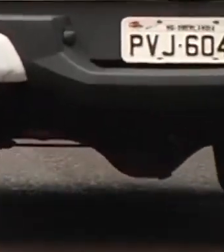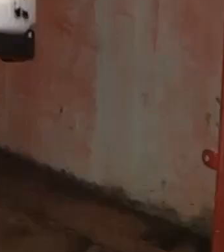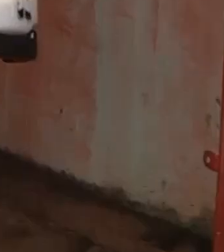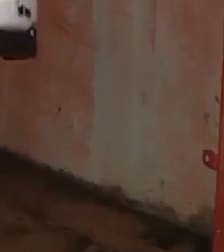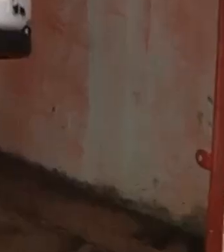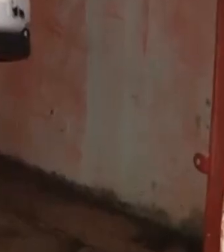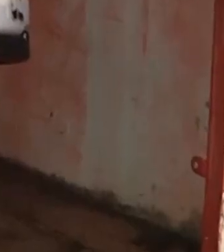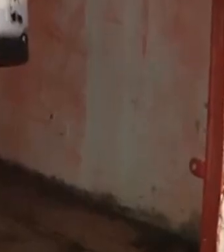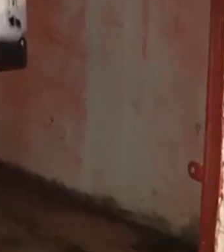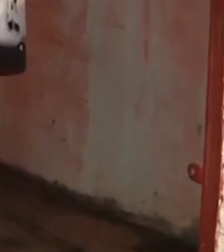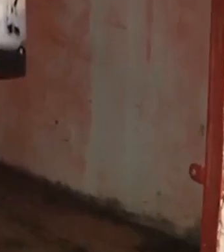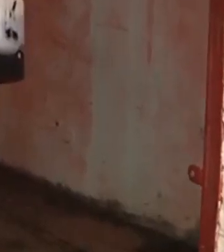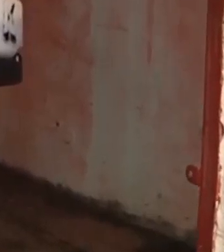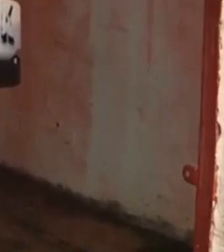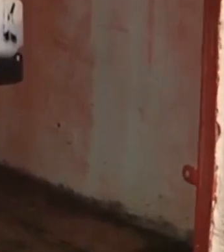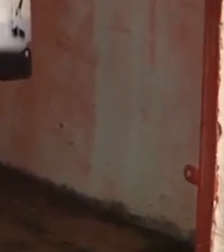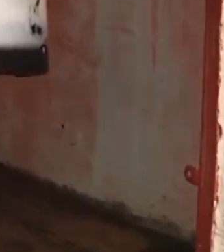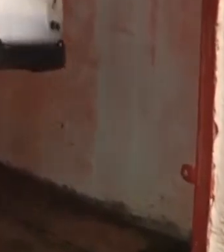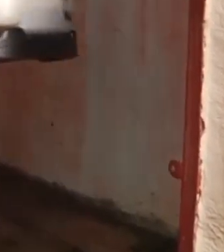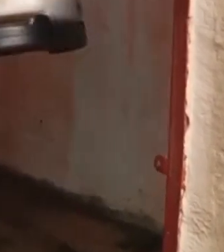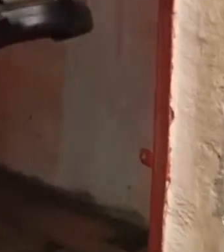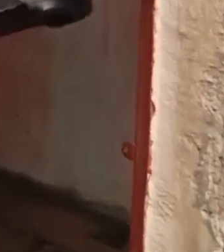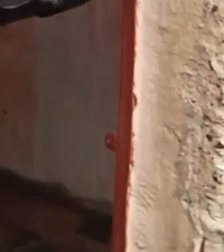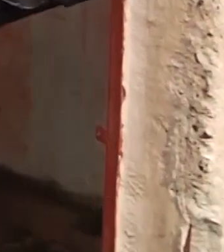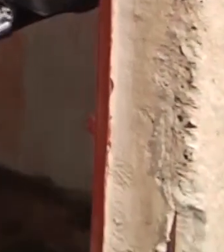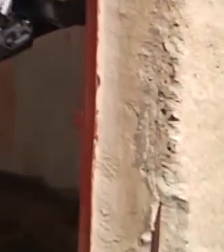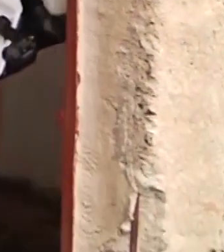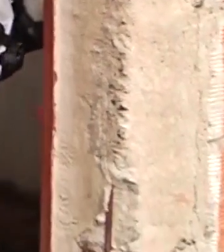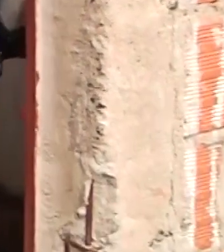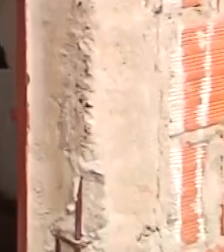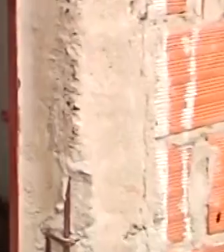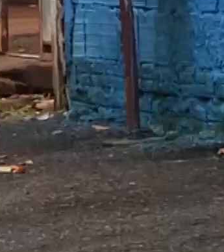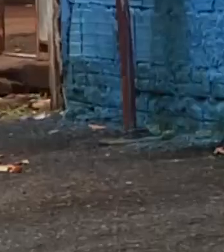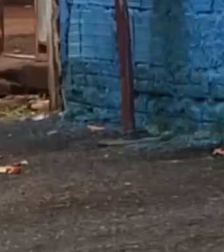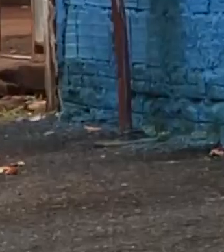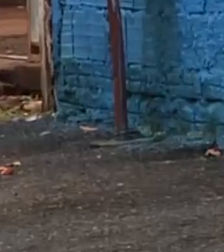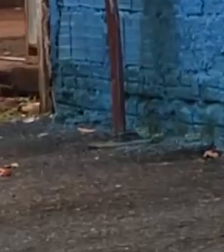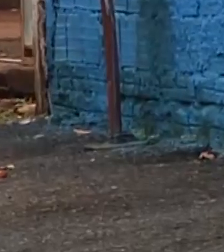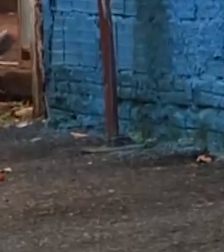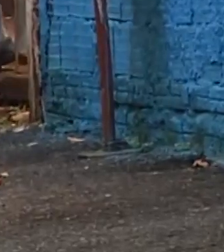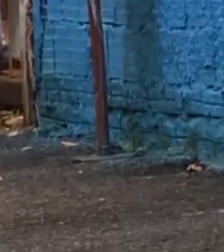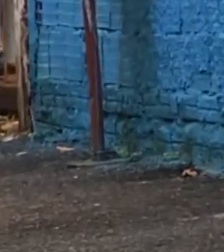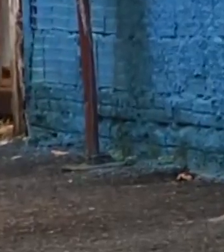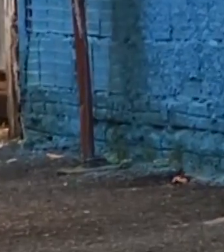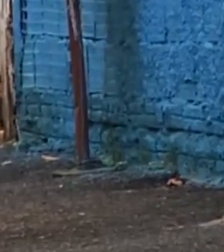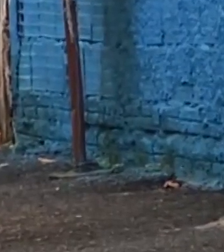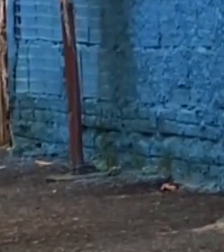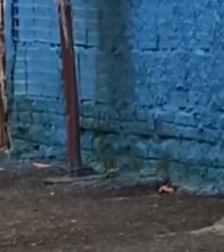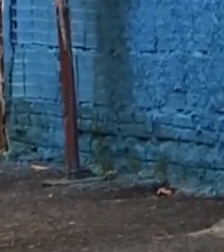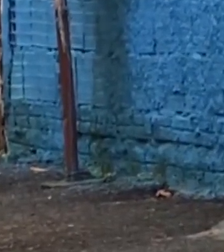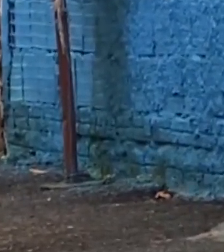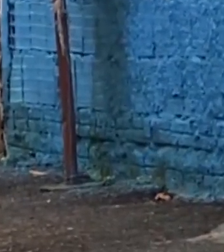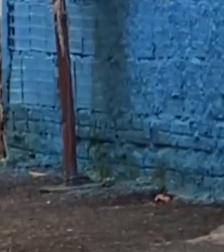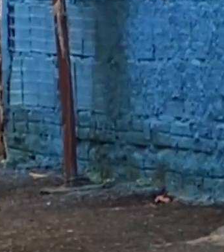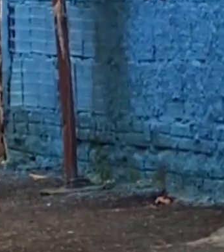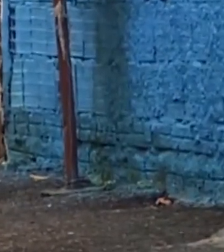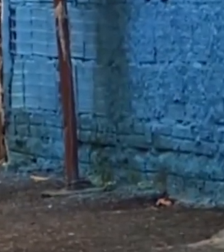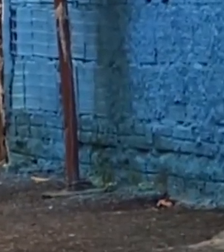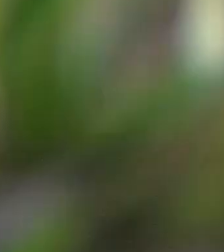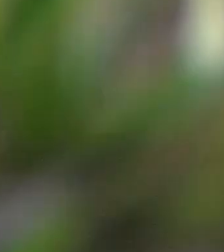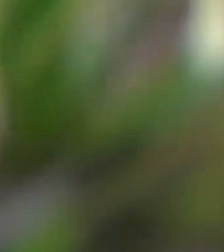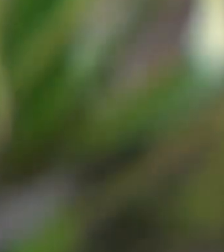Desses criadouros, 95% ficam no quintal e os outros 5% dentro de casa.